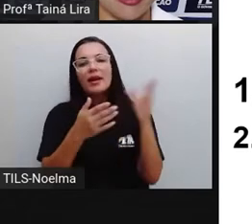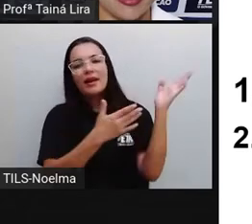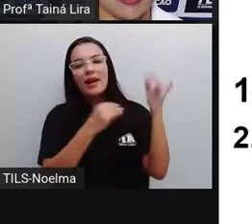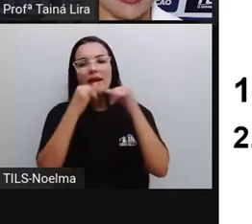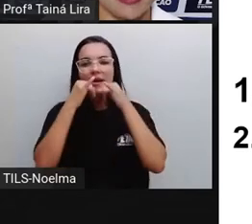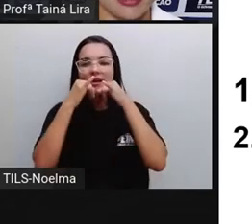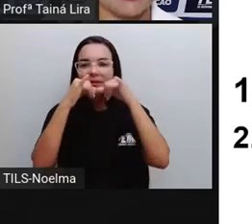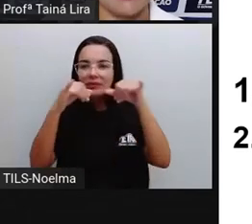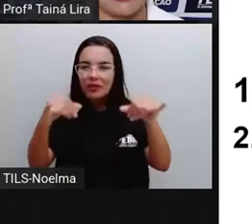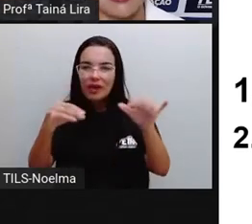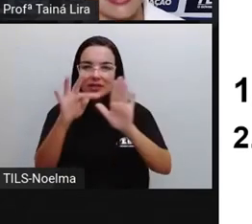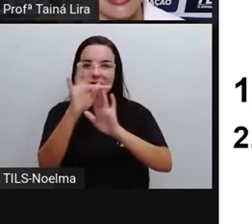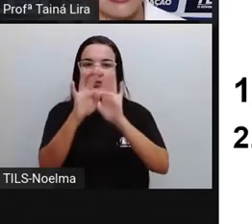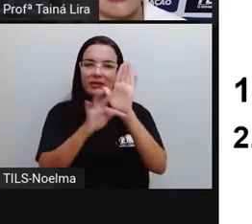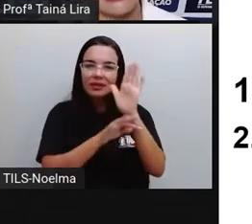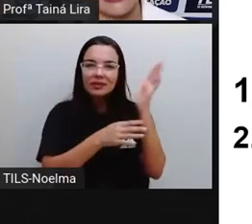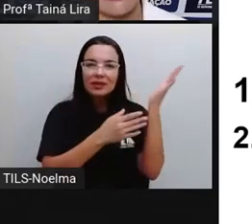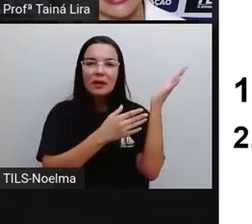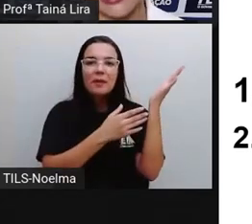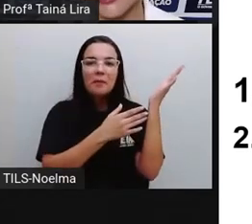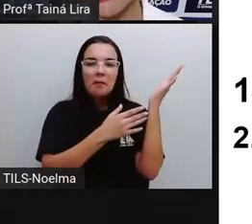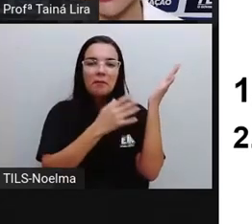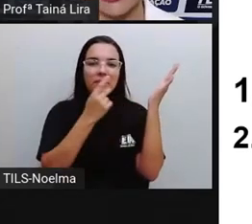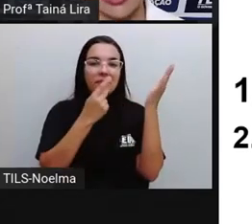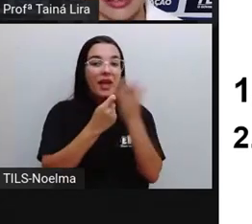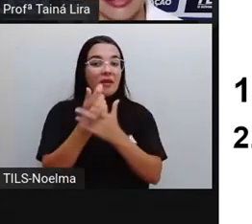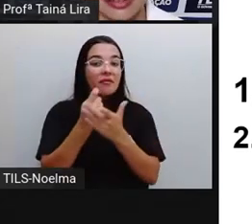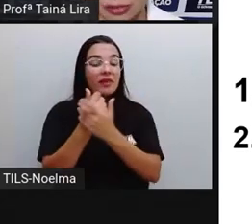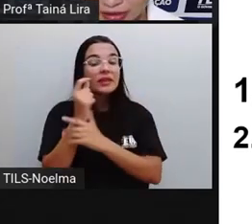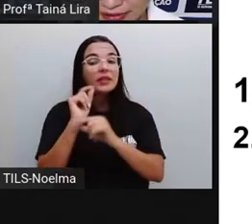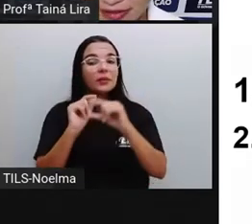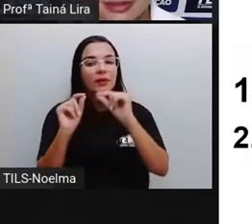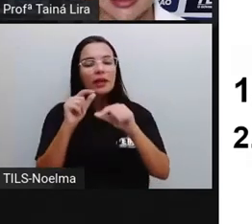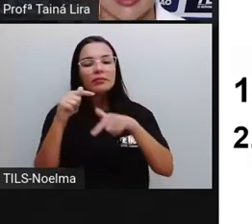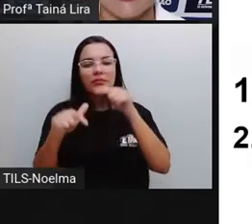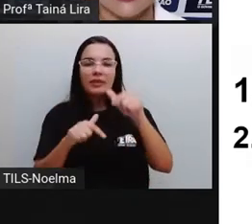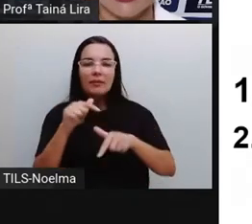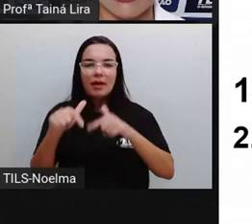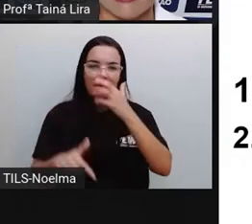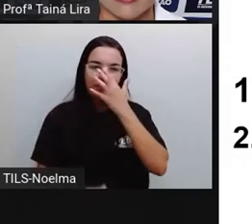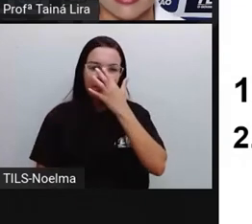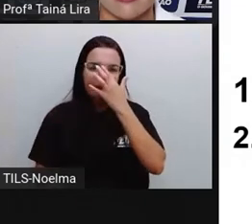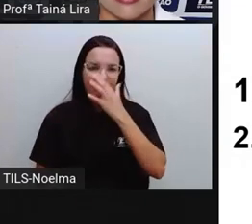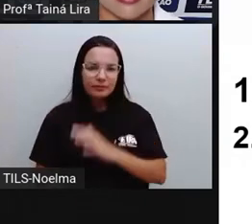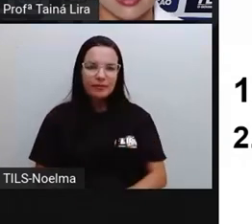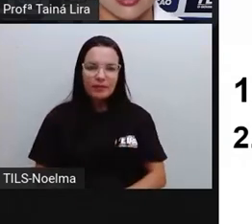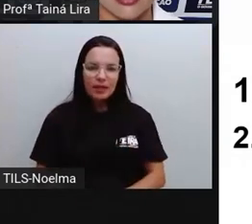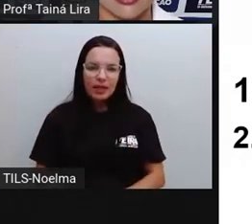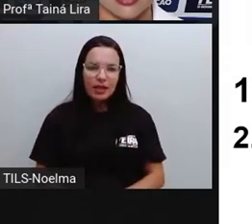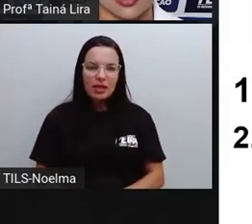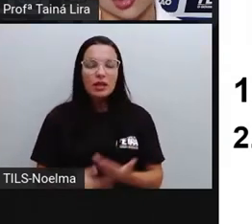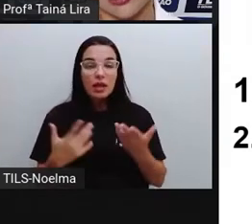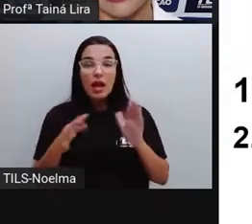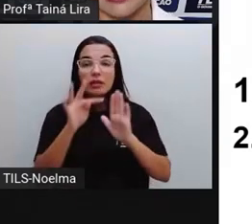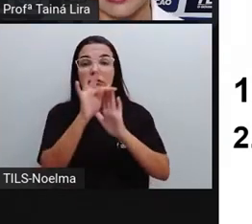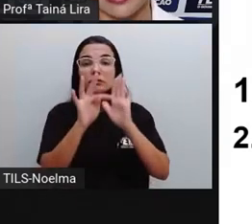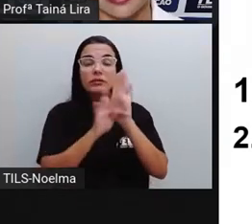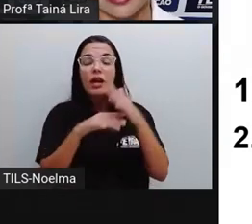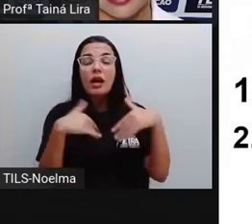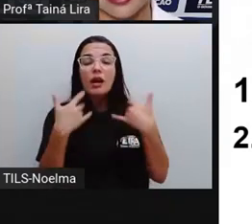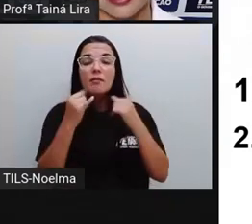campanha publicitária, porque ele está vendendo ali um serviço, né? Então, qual é a mensagem desse texto?